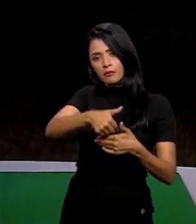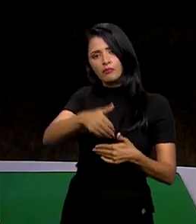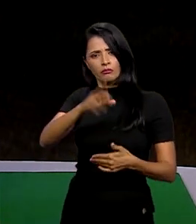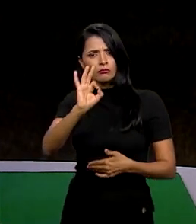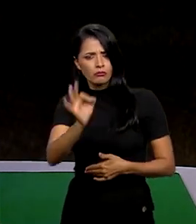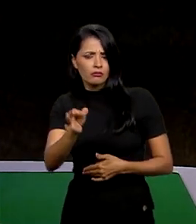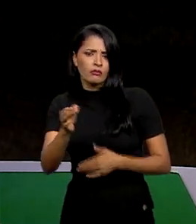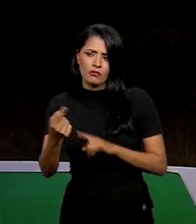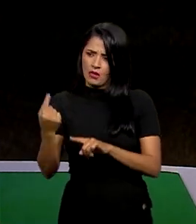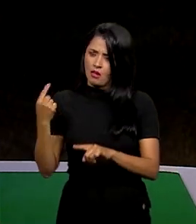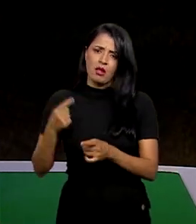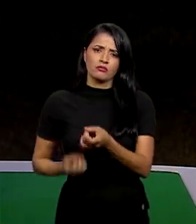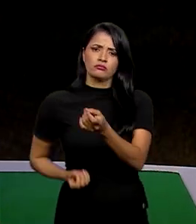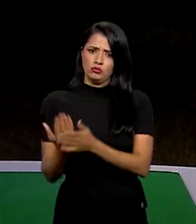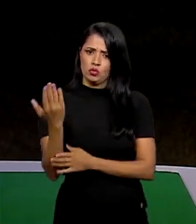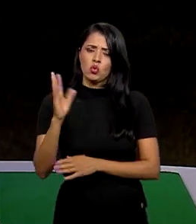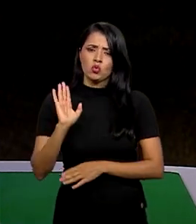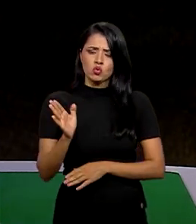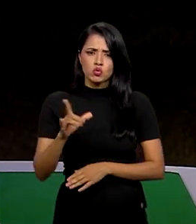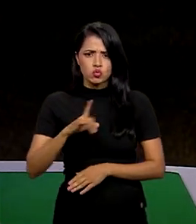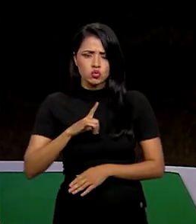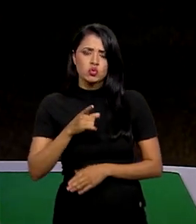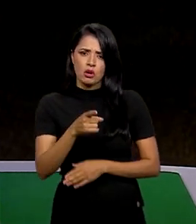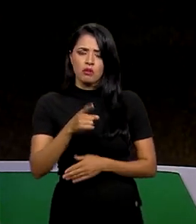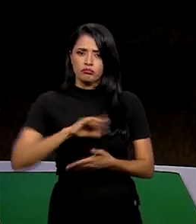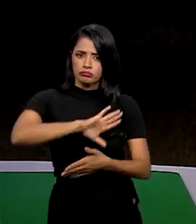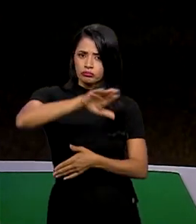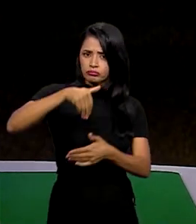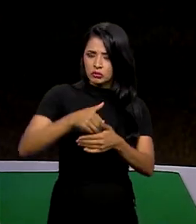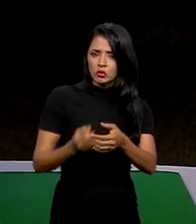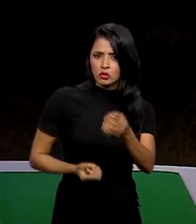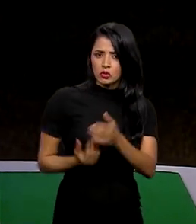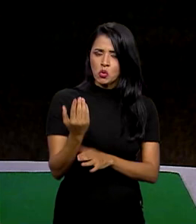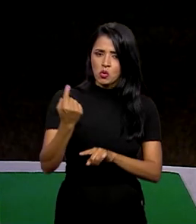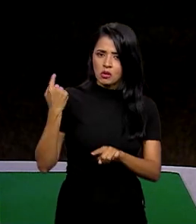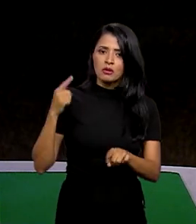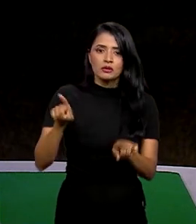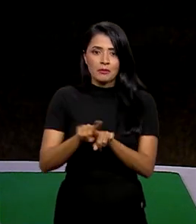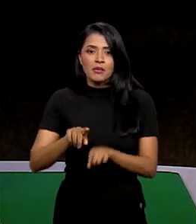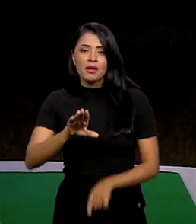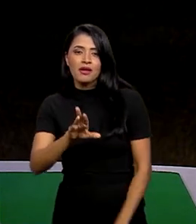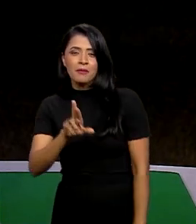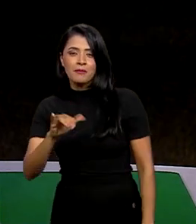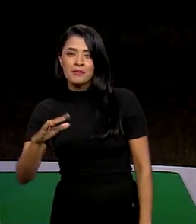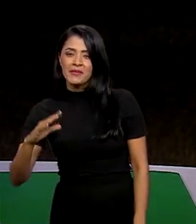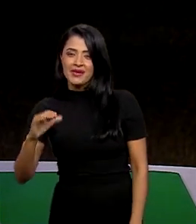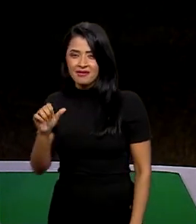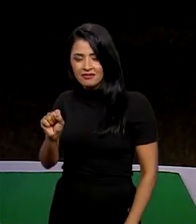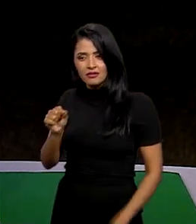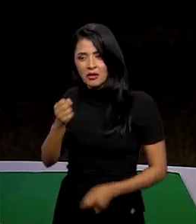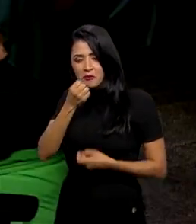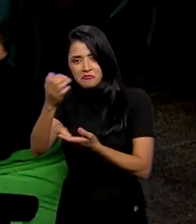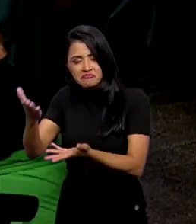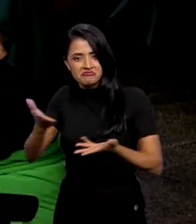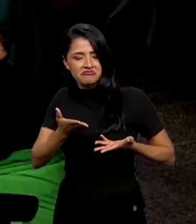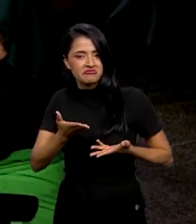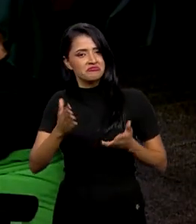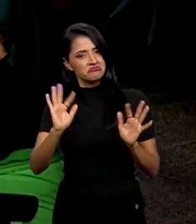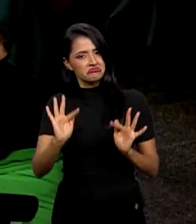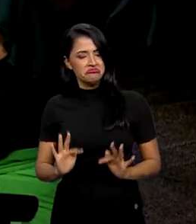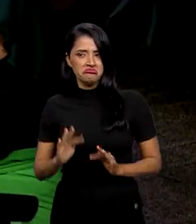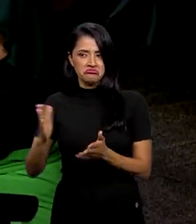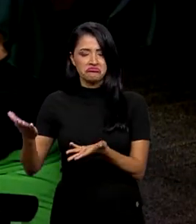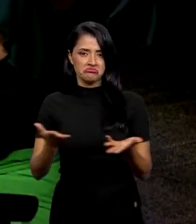temos desde o início da fundação do Mercosul e também no BRICS. Damos as boas-vindas e ficamos muito satisfeitos.